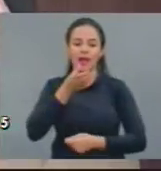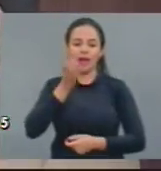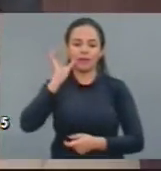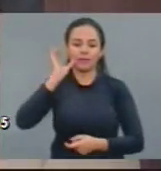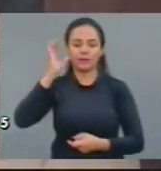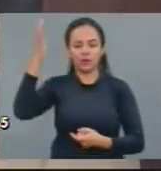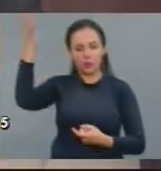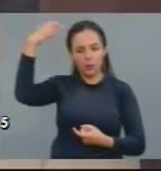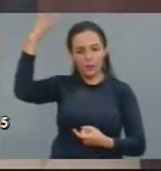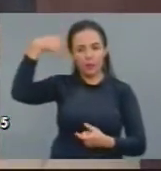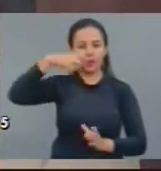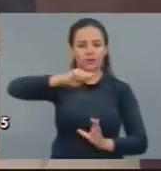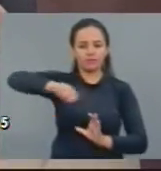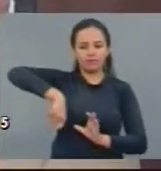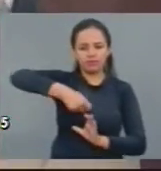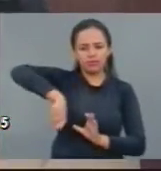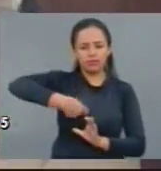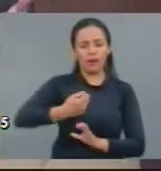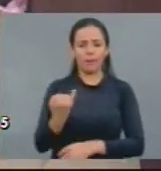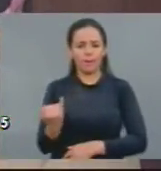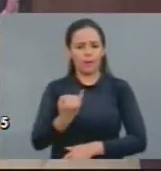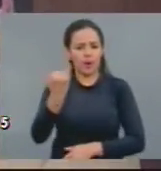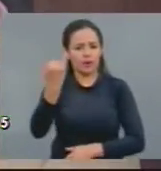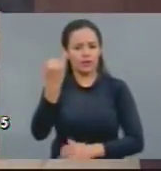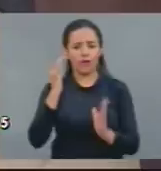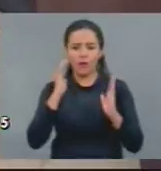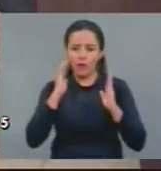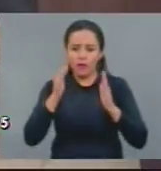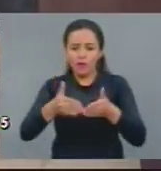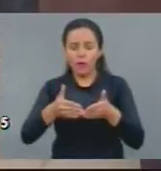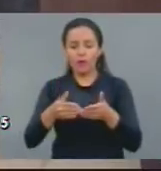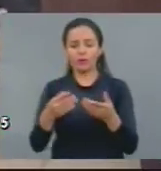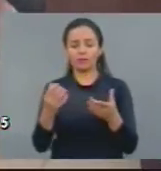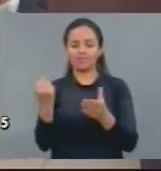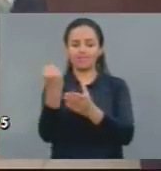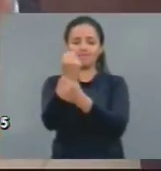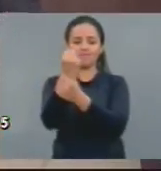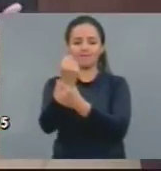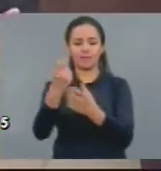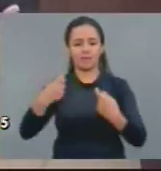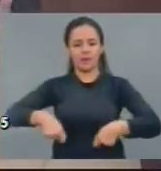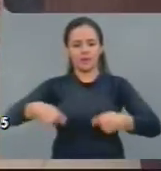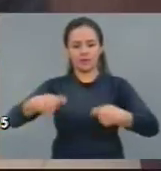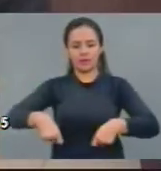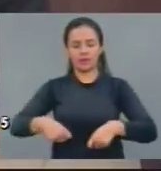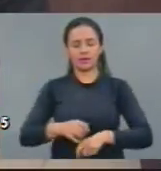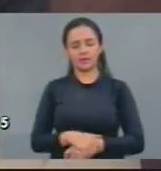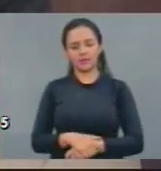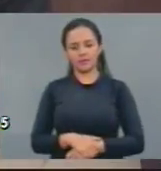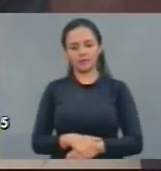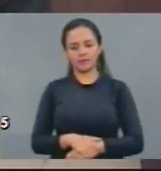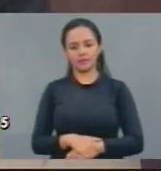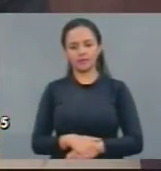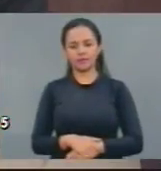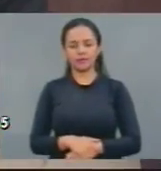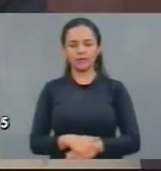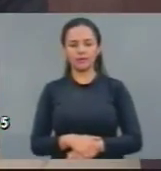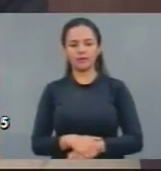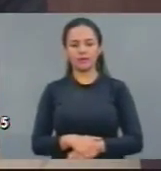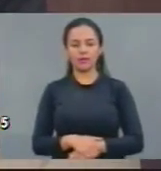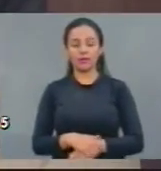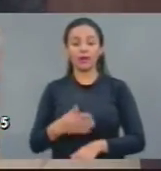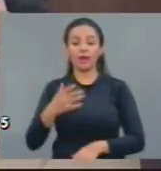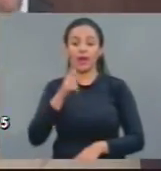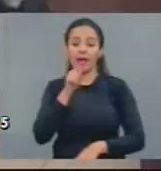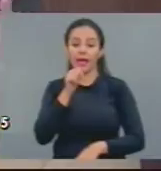artesiano com grande capacidade de produção de água doce,